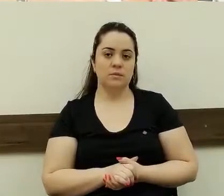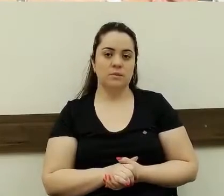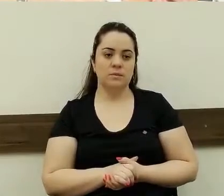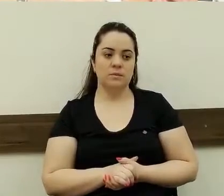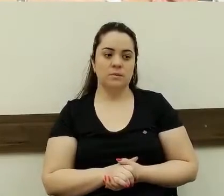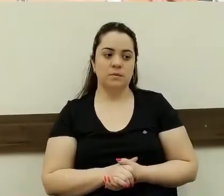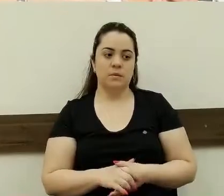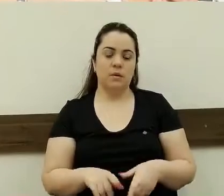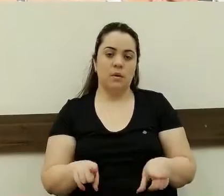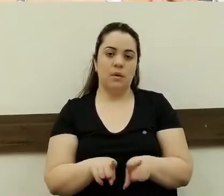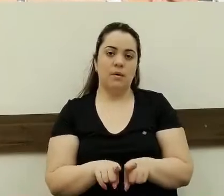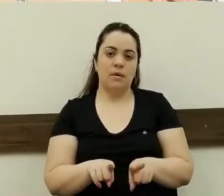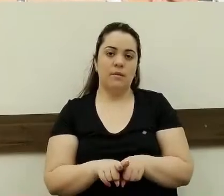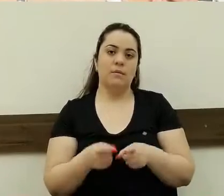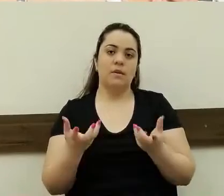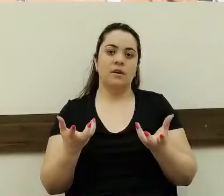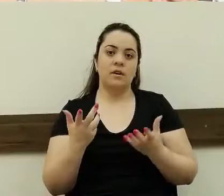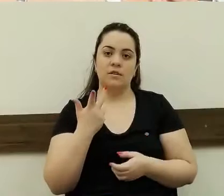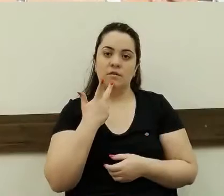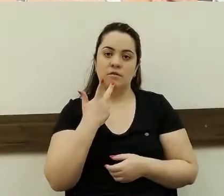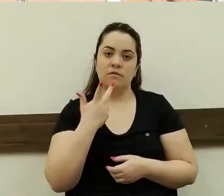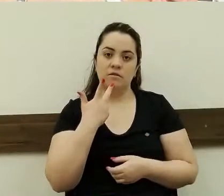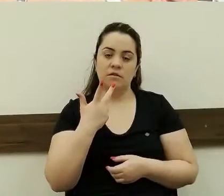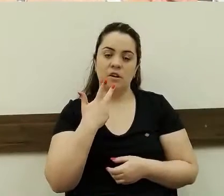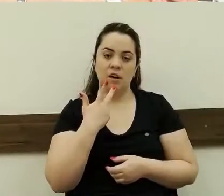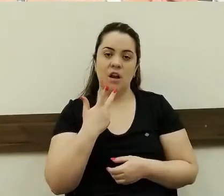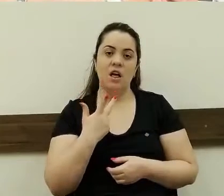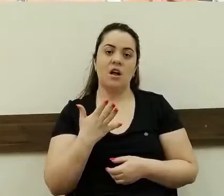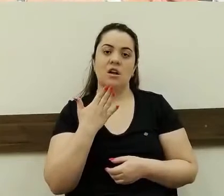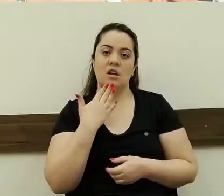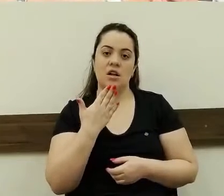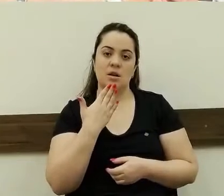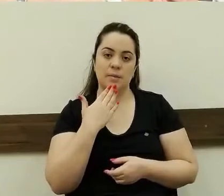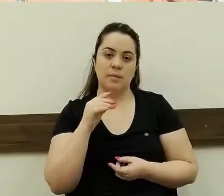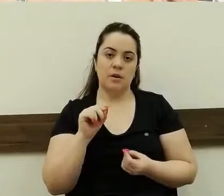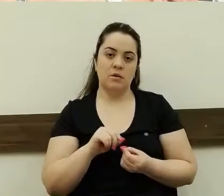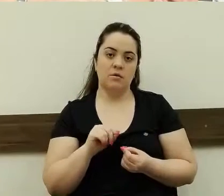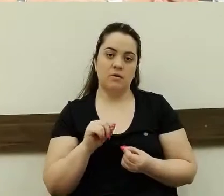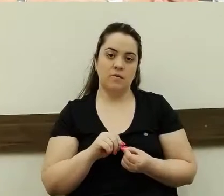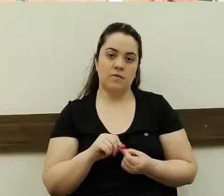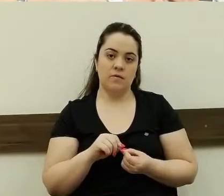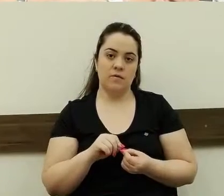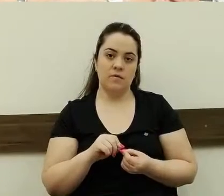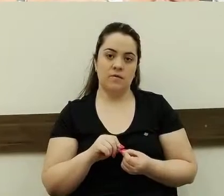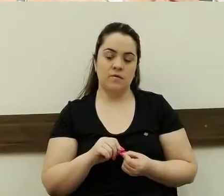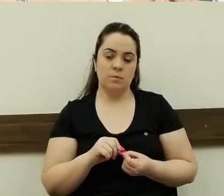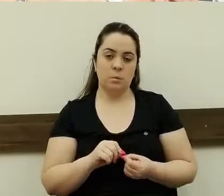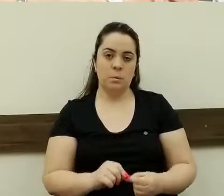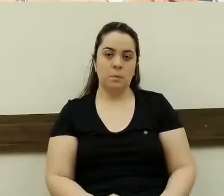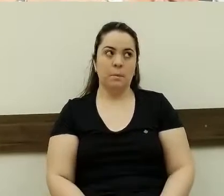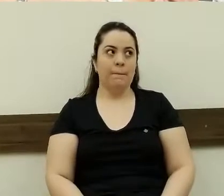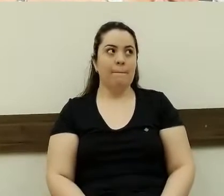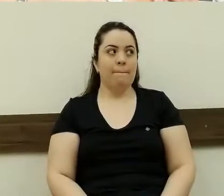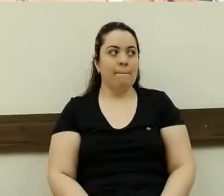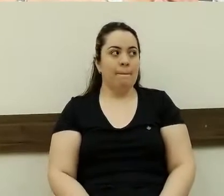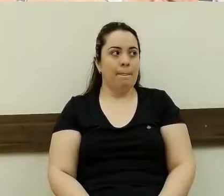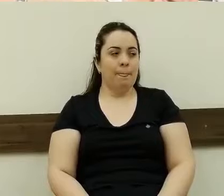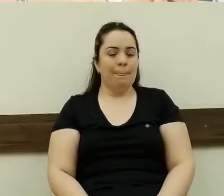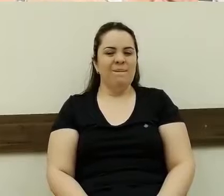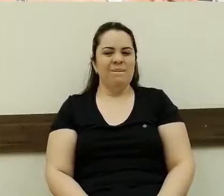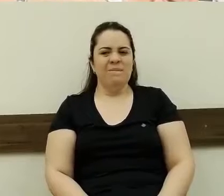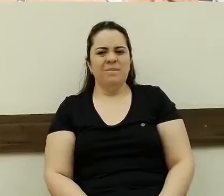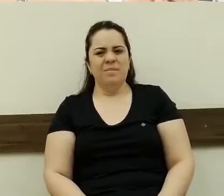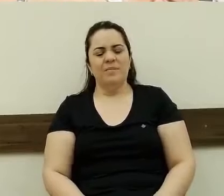Também quero falar aqui um pouco desse requerimento que eu fiz. Eu não sei se é de conhecimento dos senhores, mas esse cartão